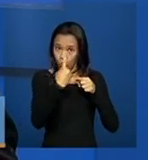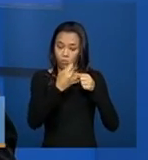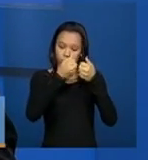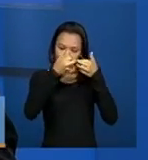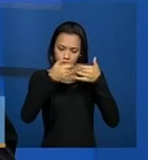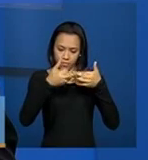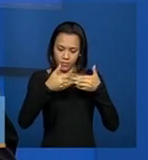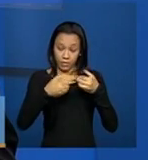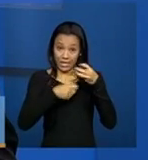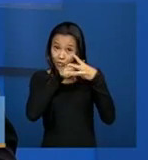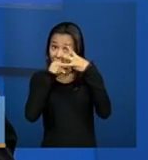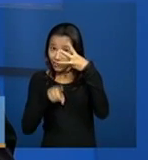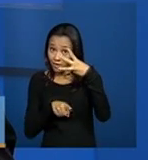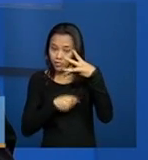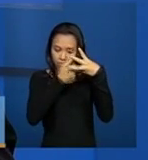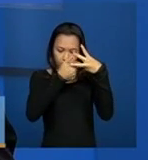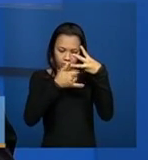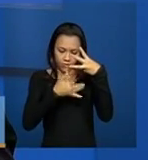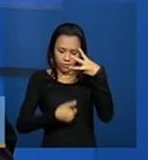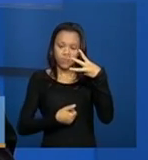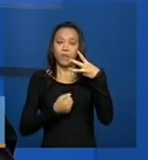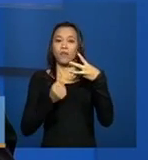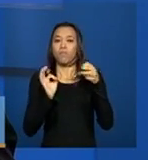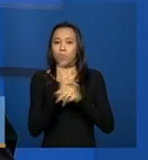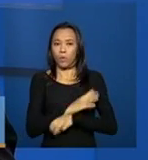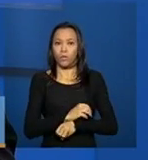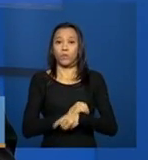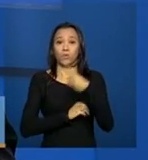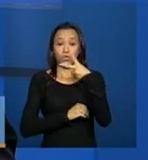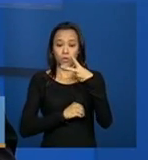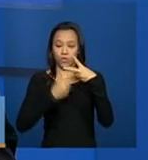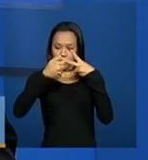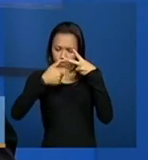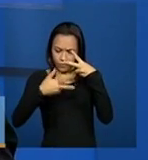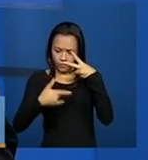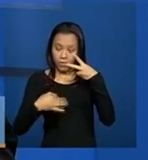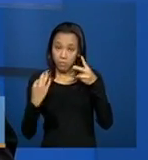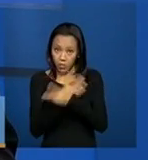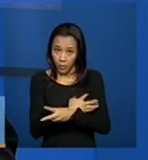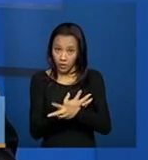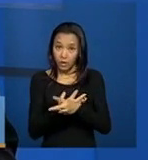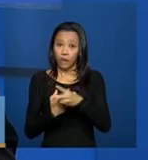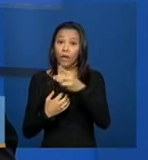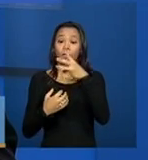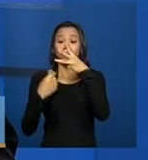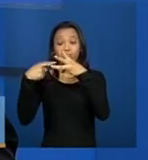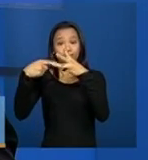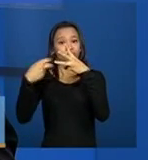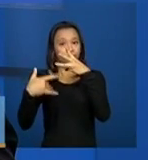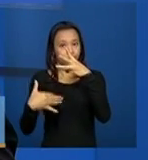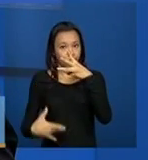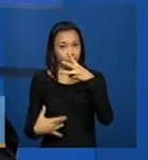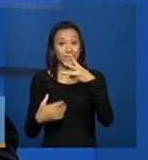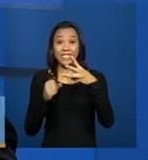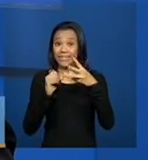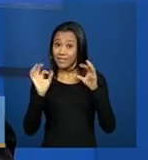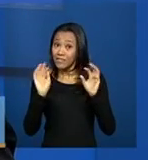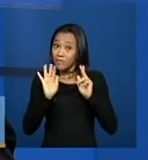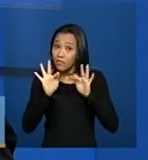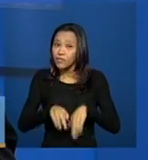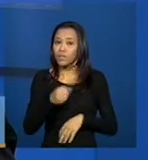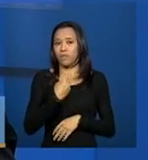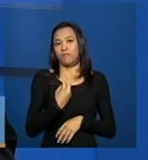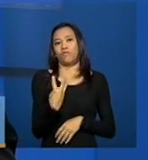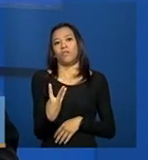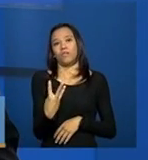um, no outro parecer e conclua os dois, porque a exclusão é mais complicada de todas, é a do